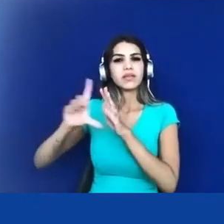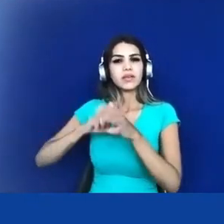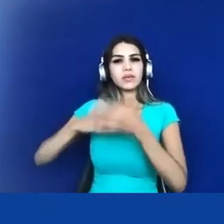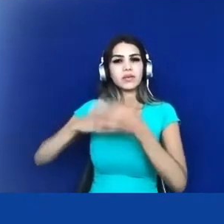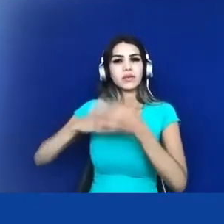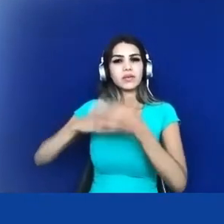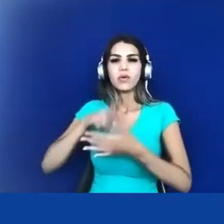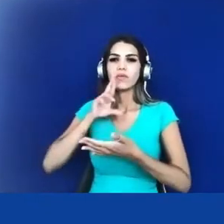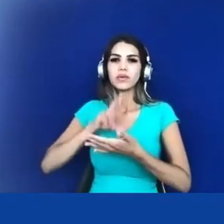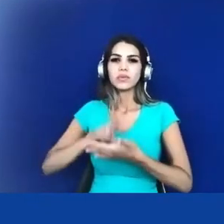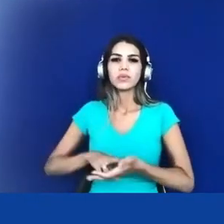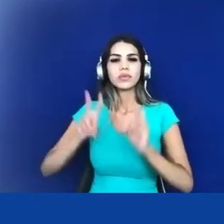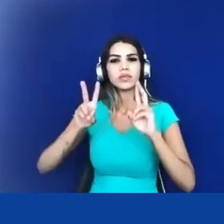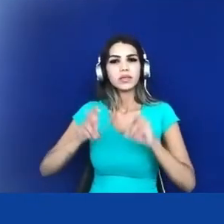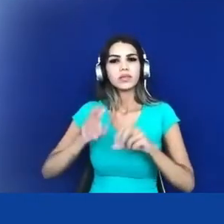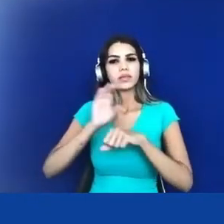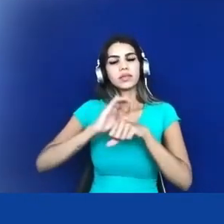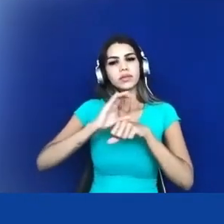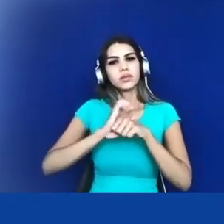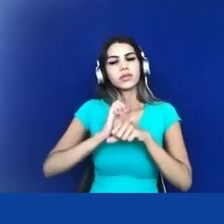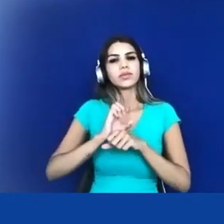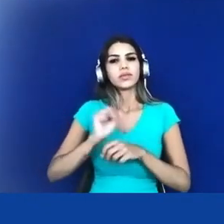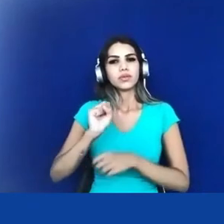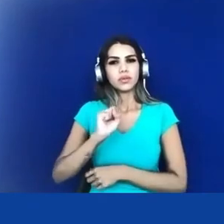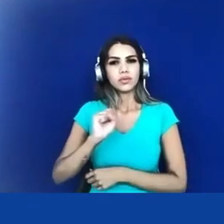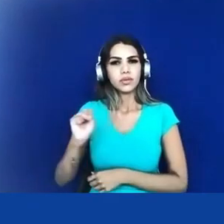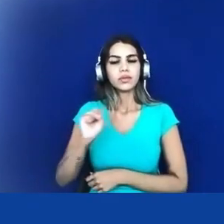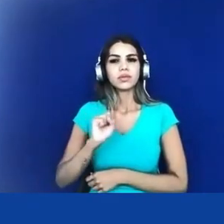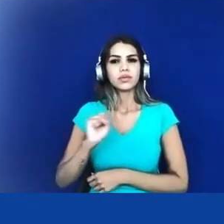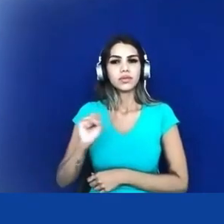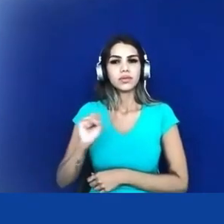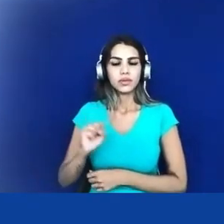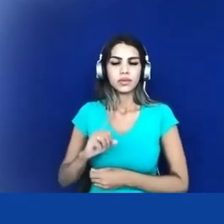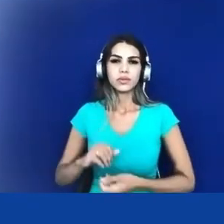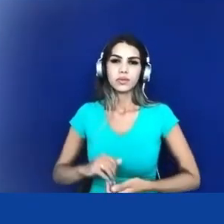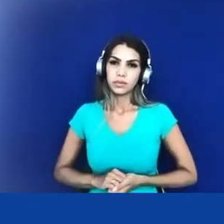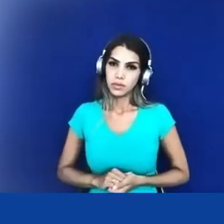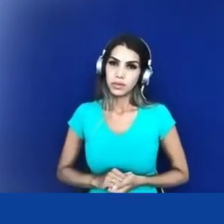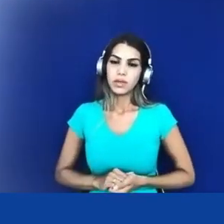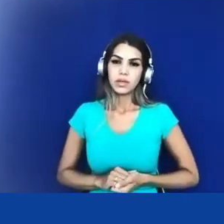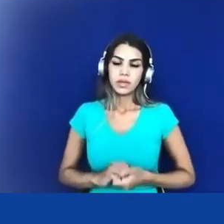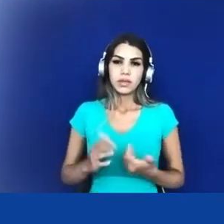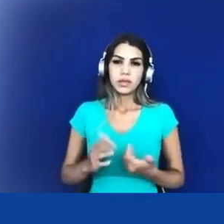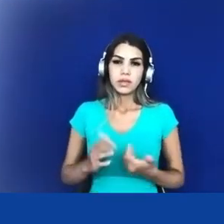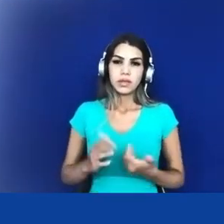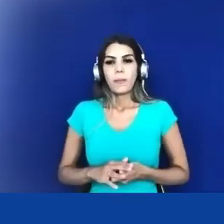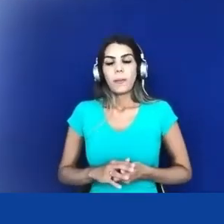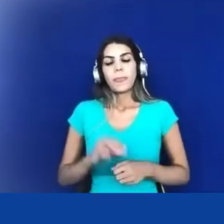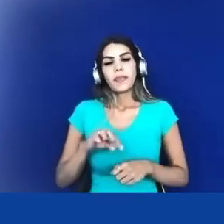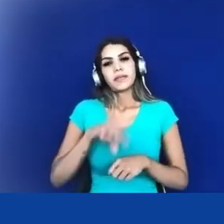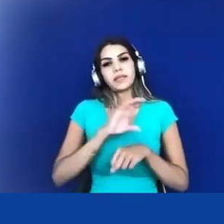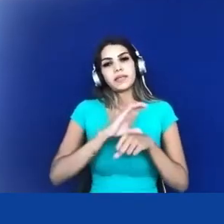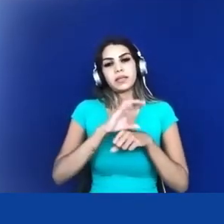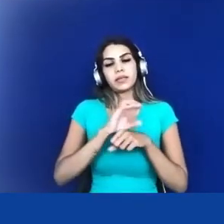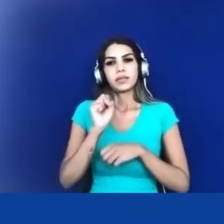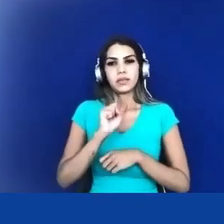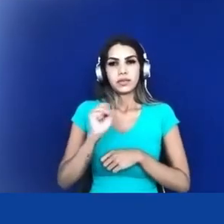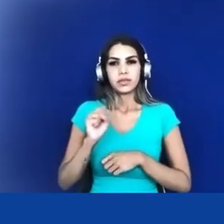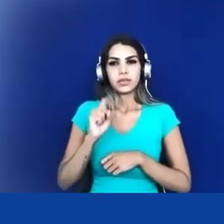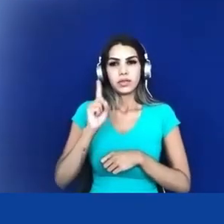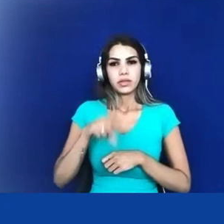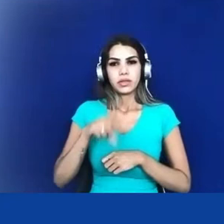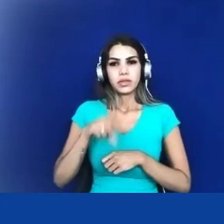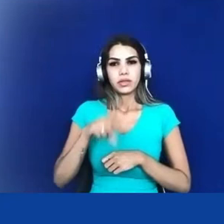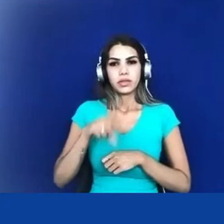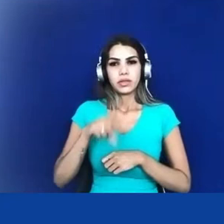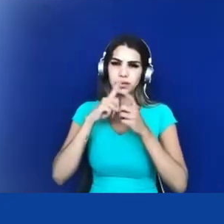oitavo da carta de 88 que é o da ordem social que é o título